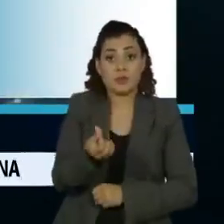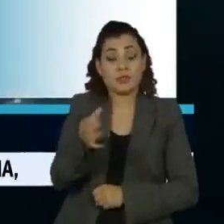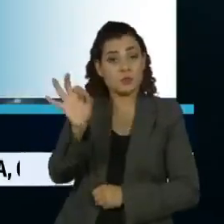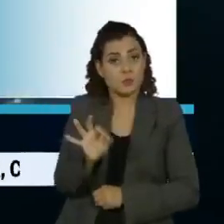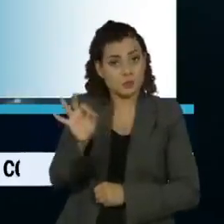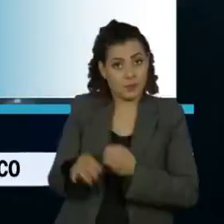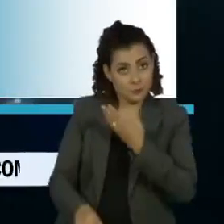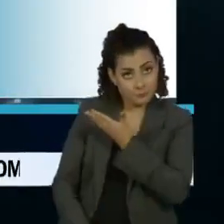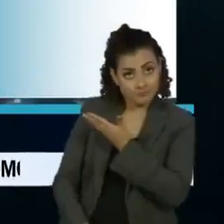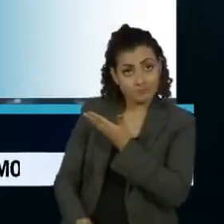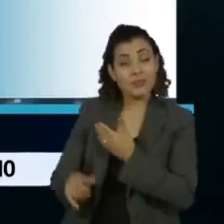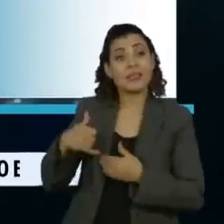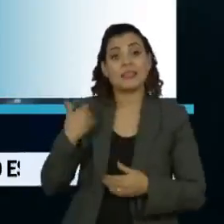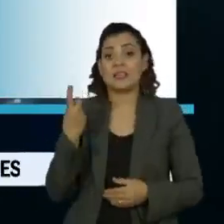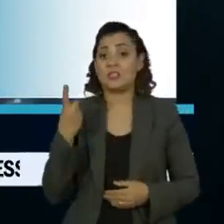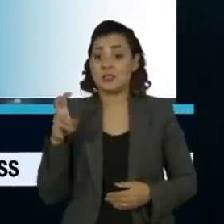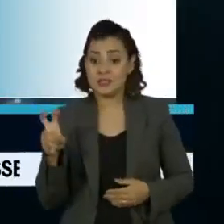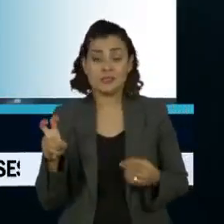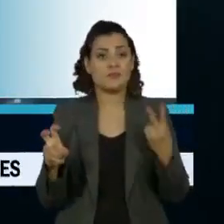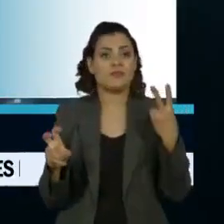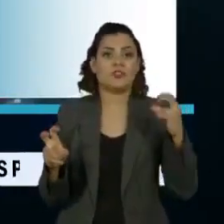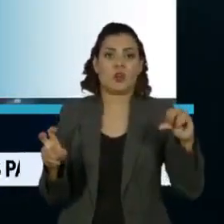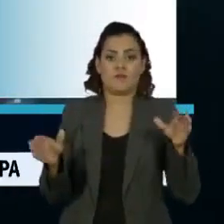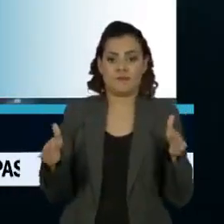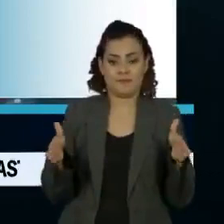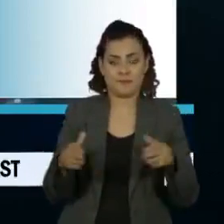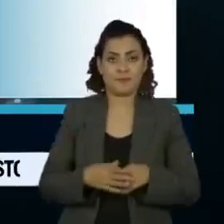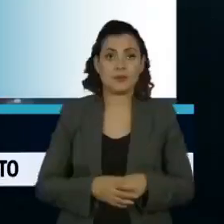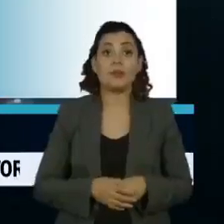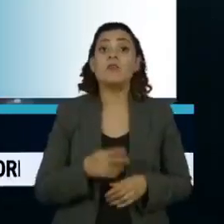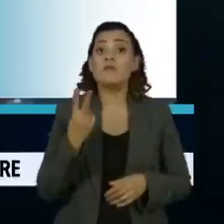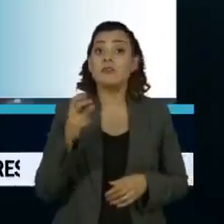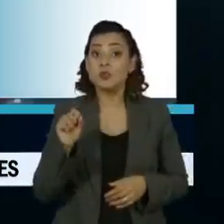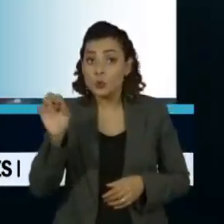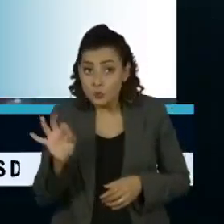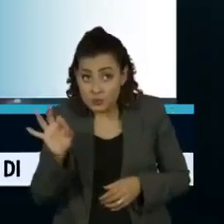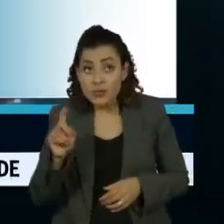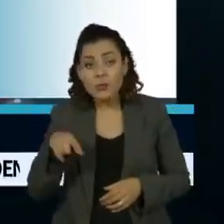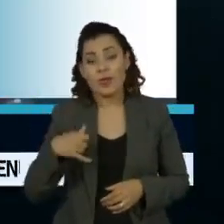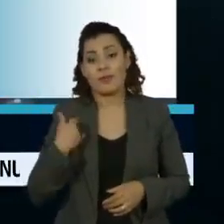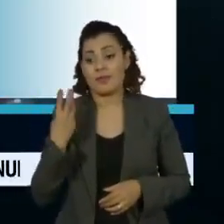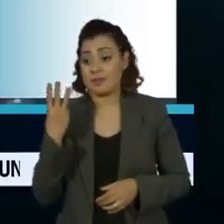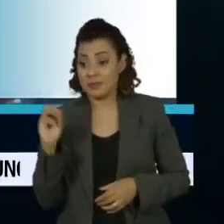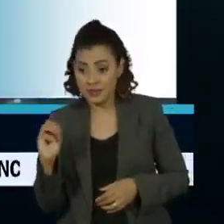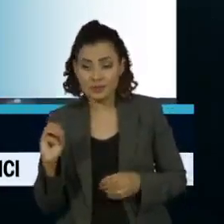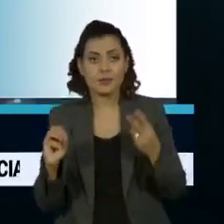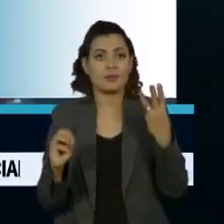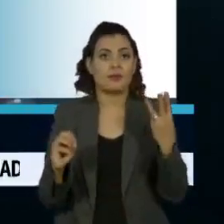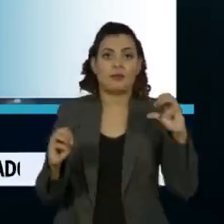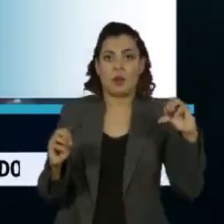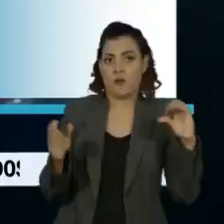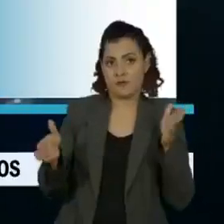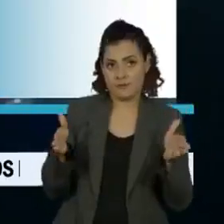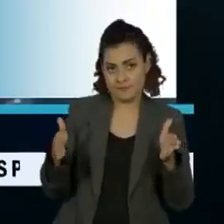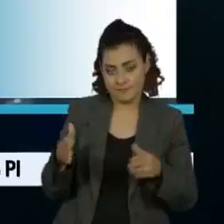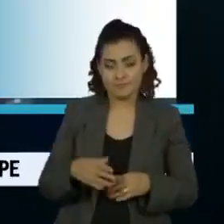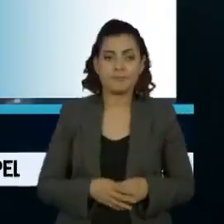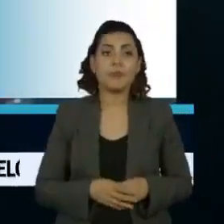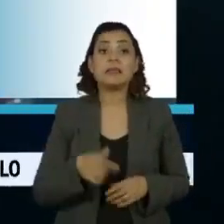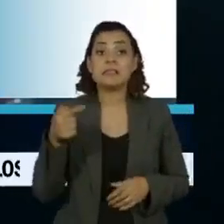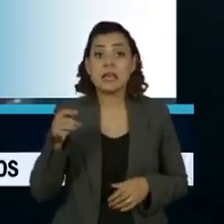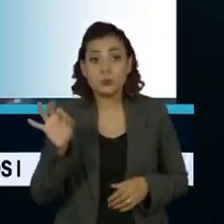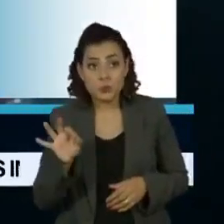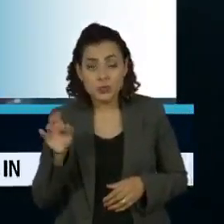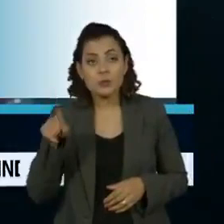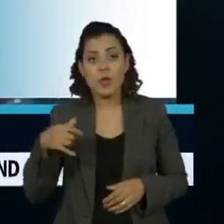das vítimas tinham entre 15 a 29 anos. 28% delas tinham entre 30 e 39 anos. 7